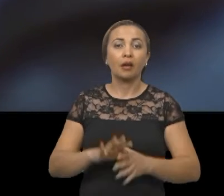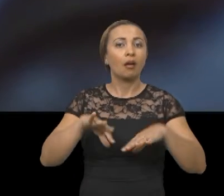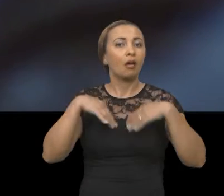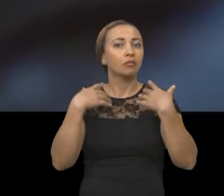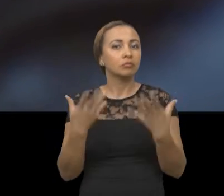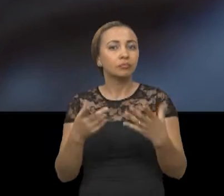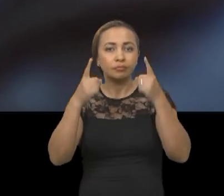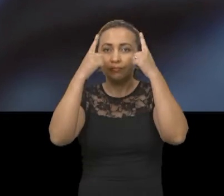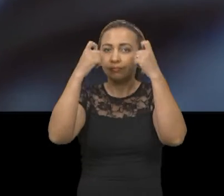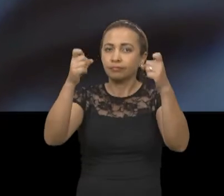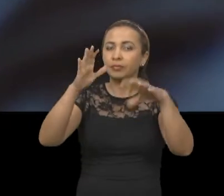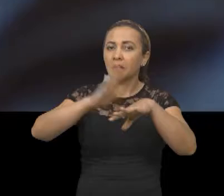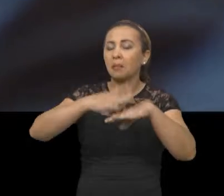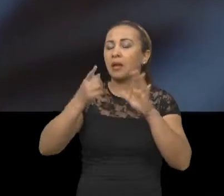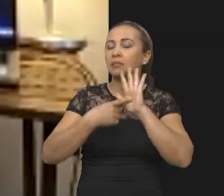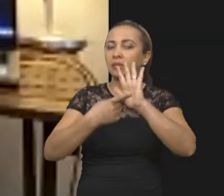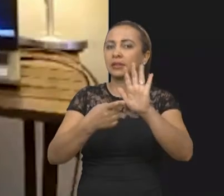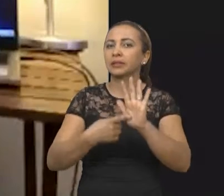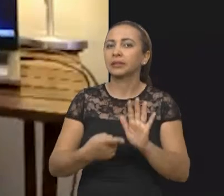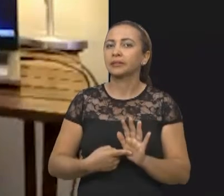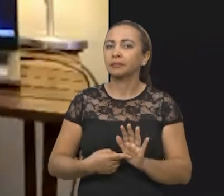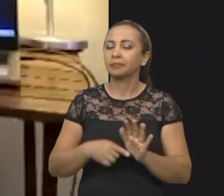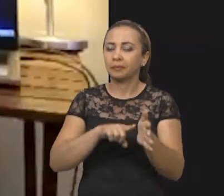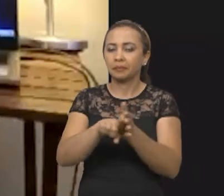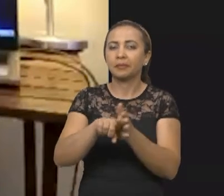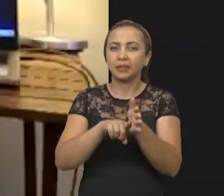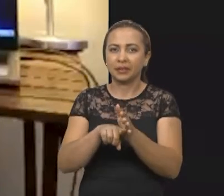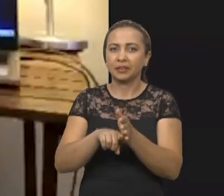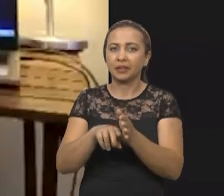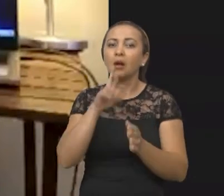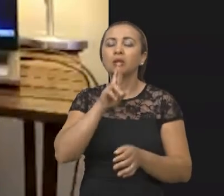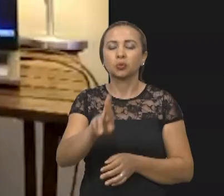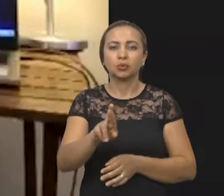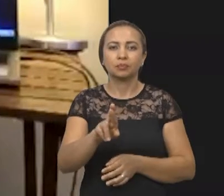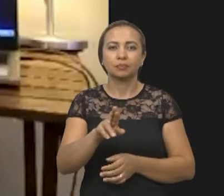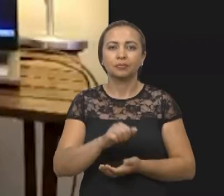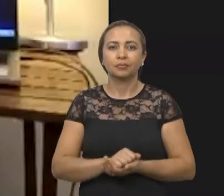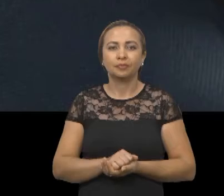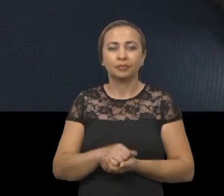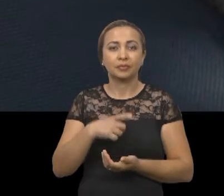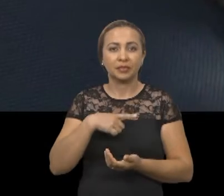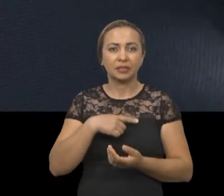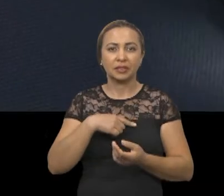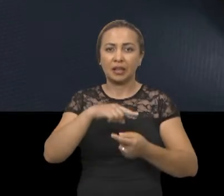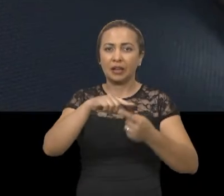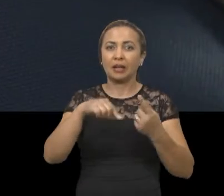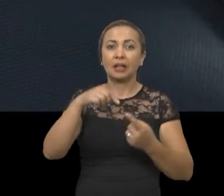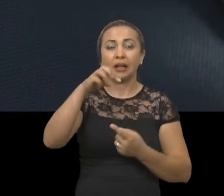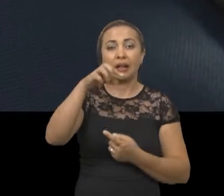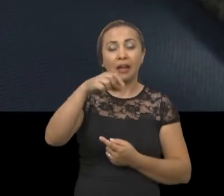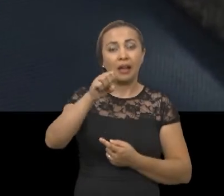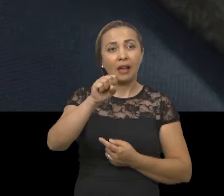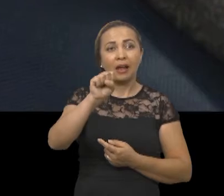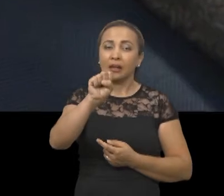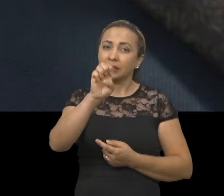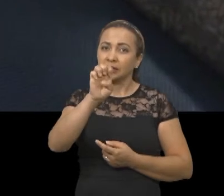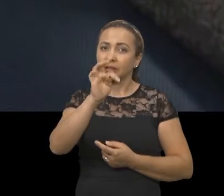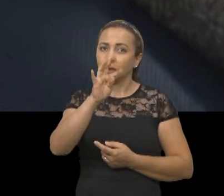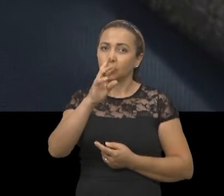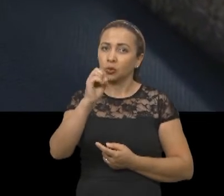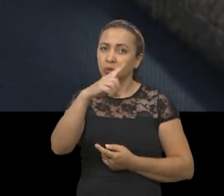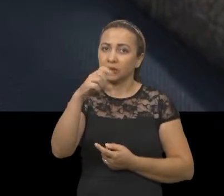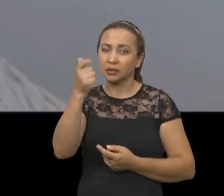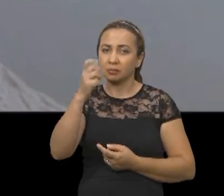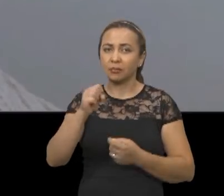E quais violências são mais evidenciadas nessa pesquisa de vocês? O resultado? Tem sextorção, que